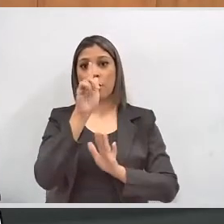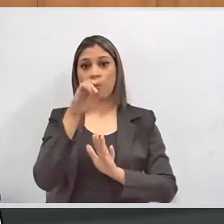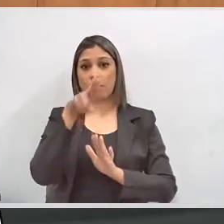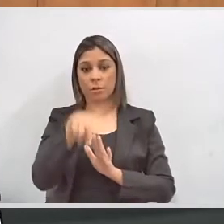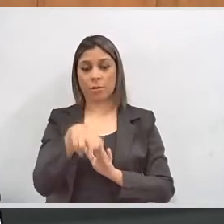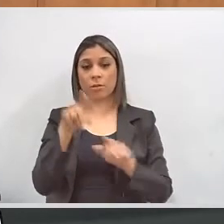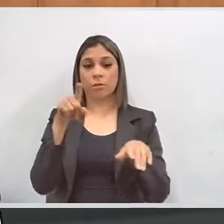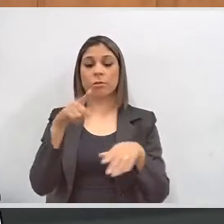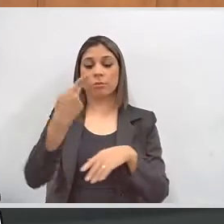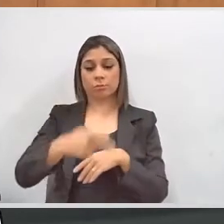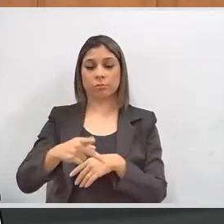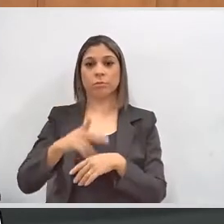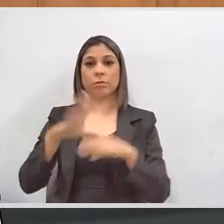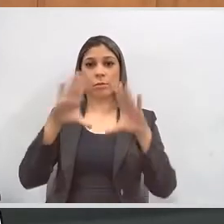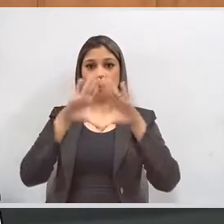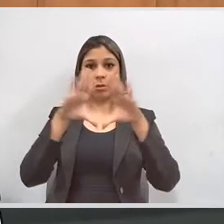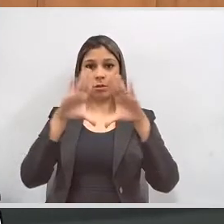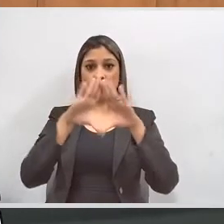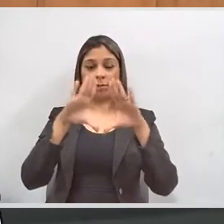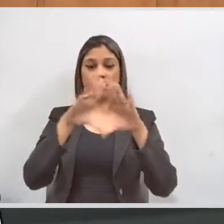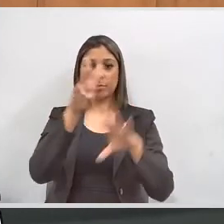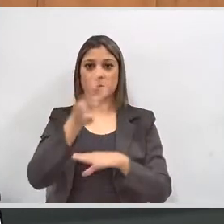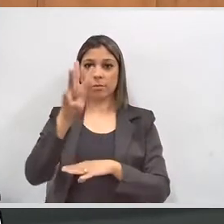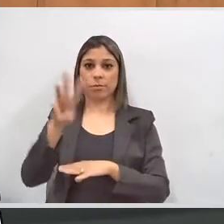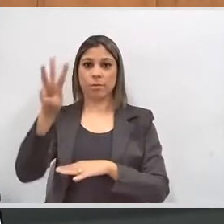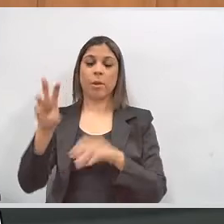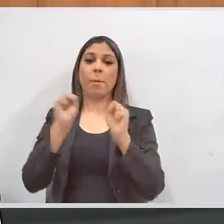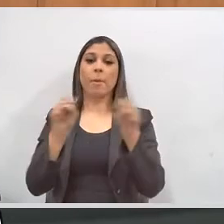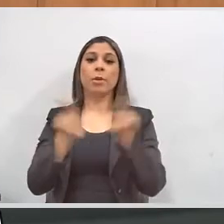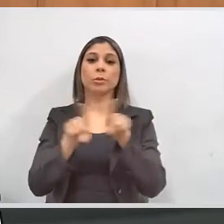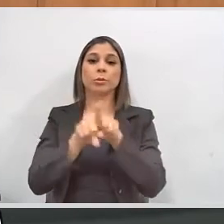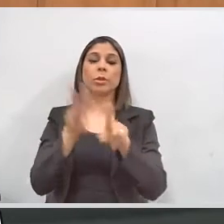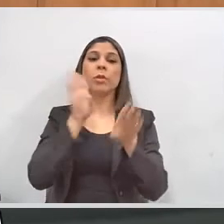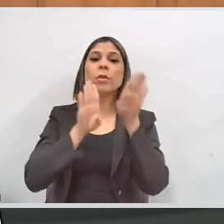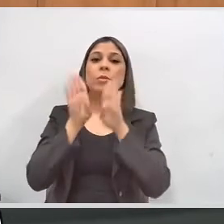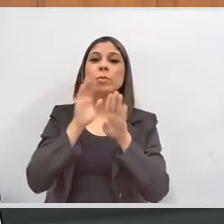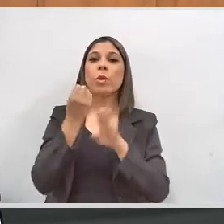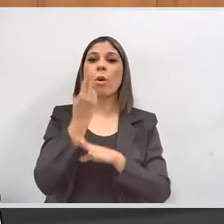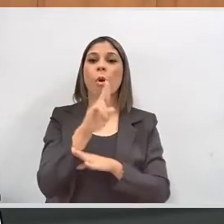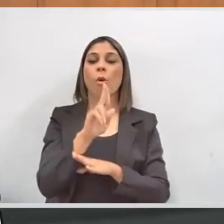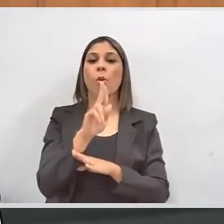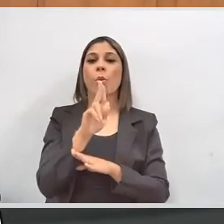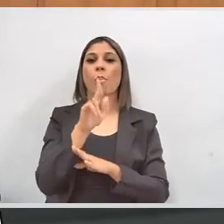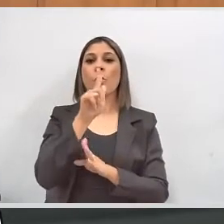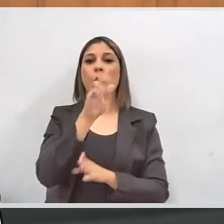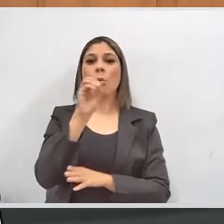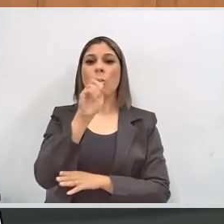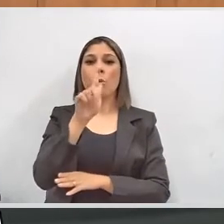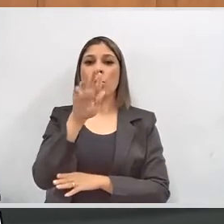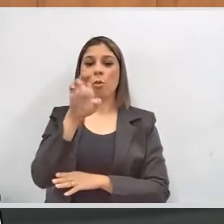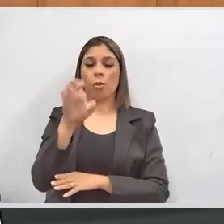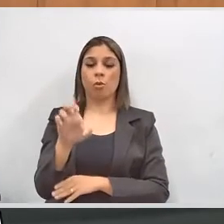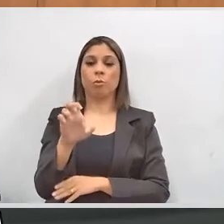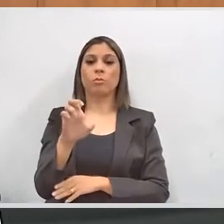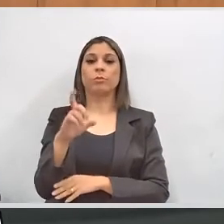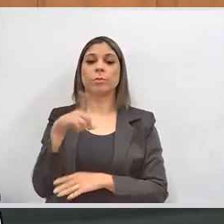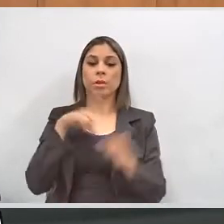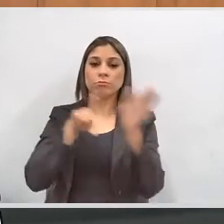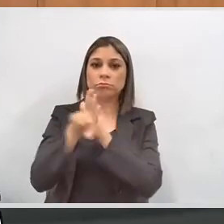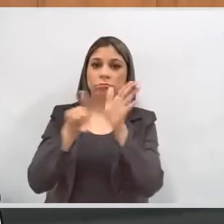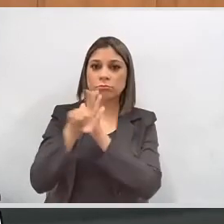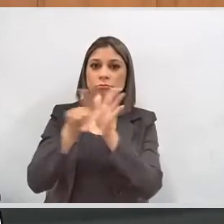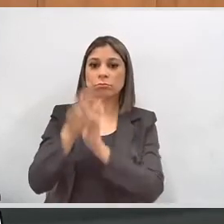portal da Assembleia, o que pode ser feito também por meio das contas do Facebook ou do Google. As perguntas serão